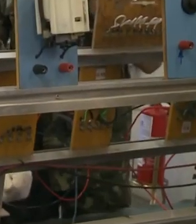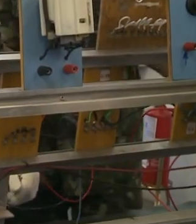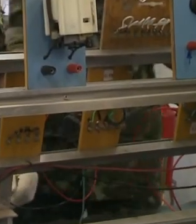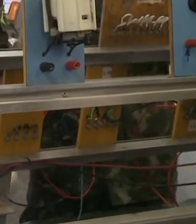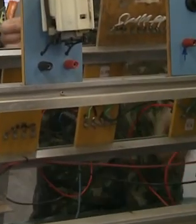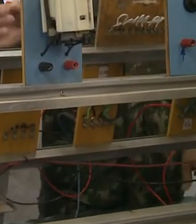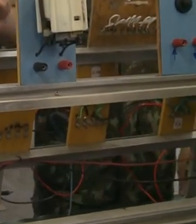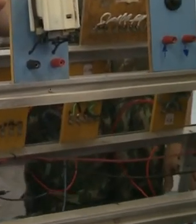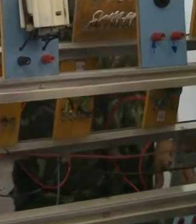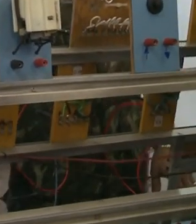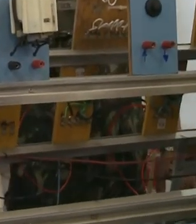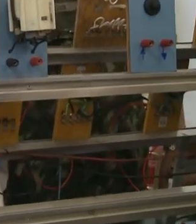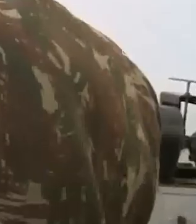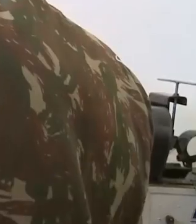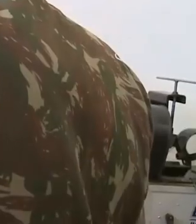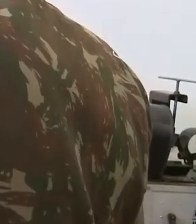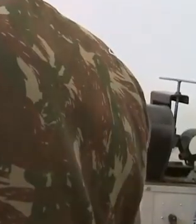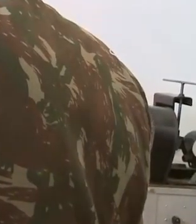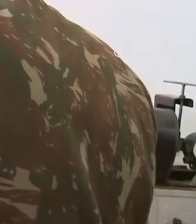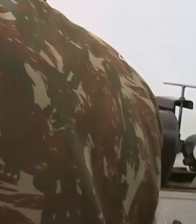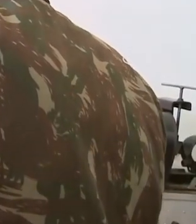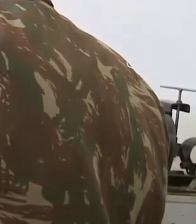A gente se vê amanhã.